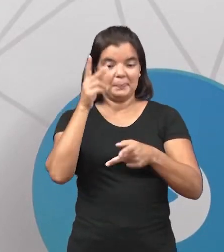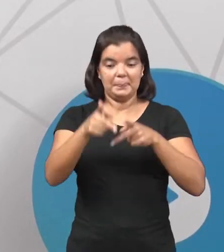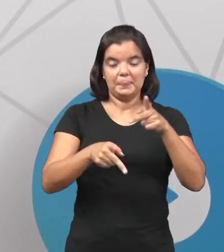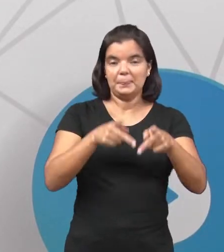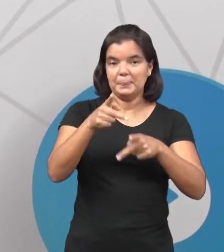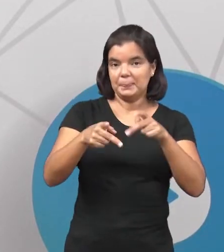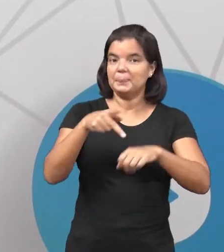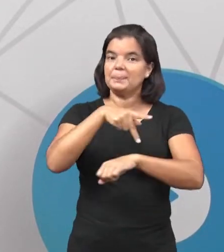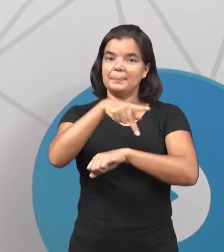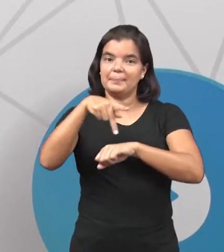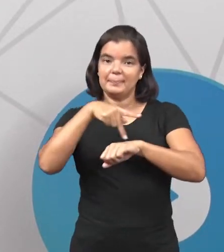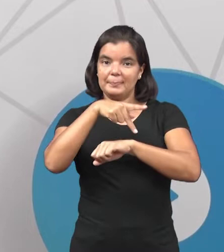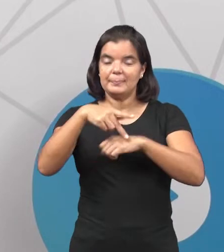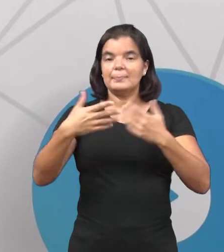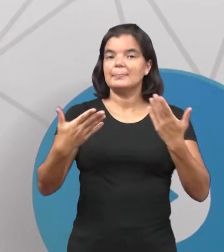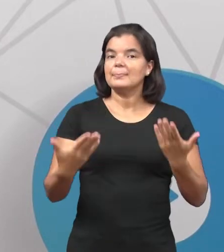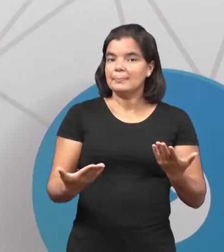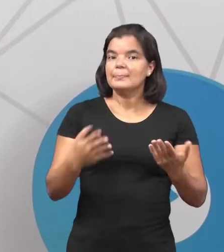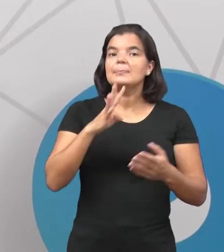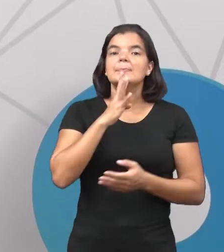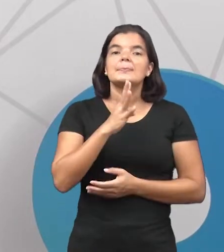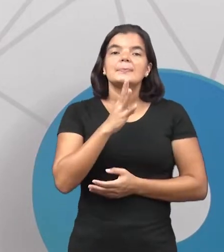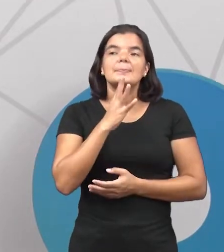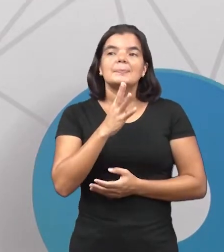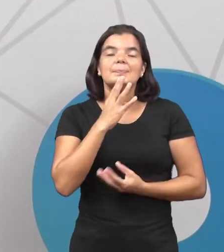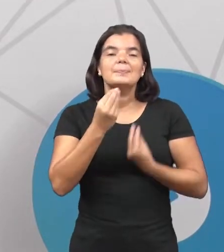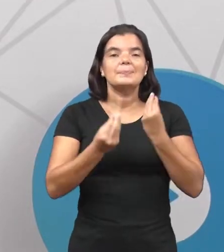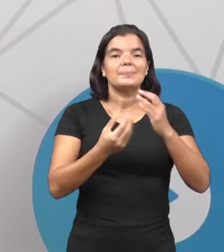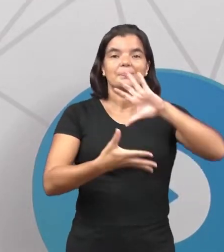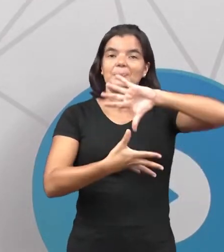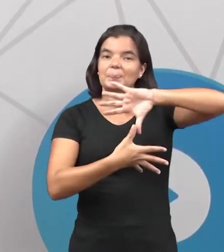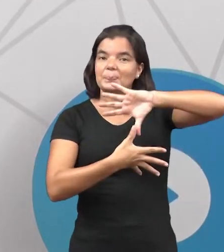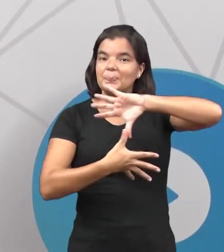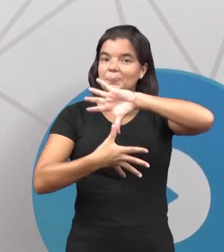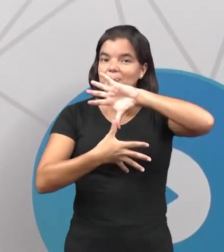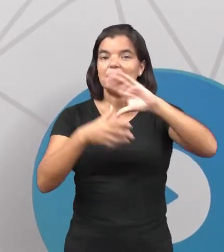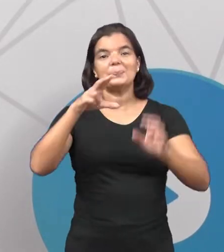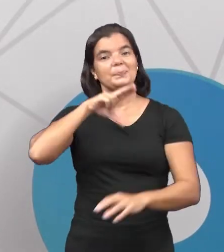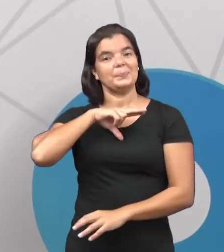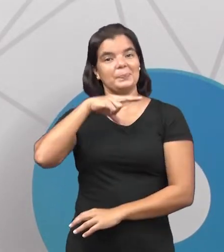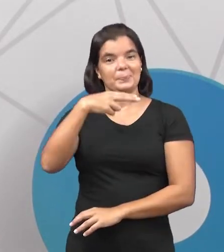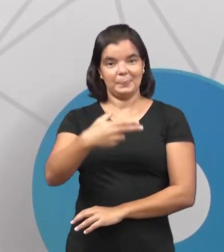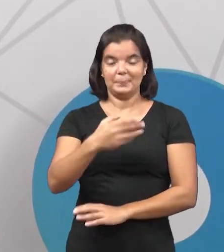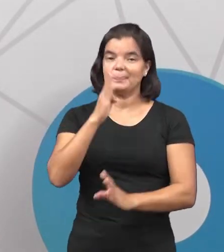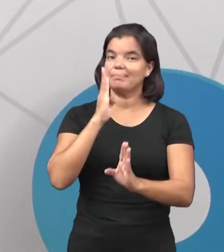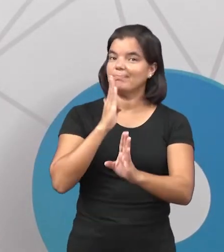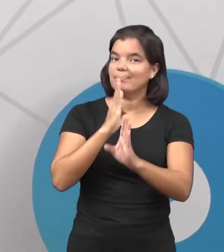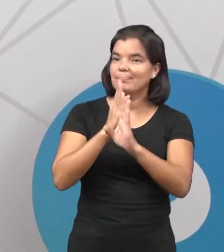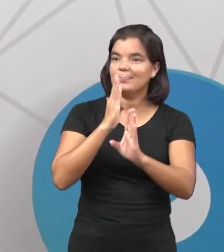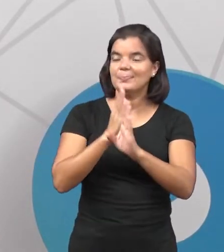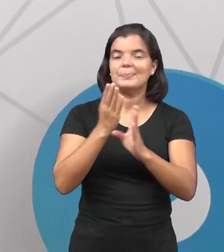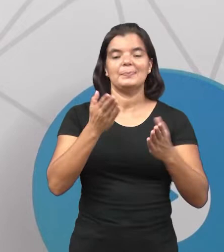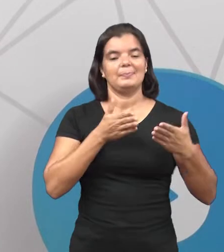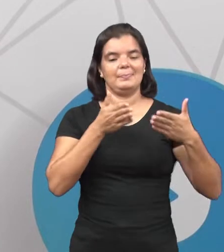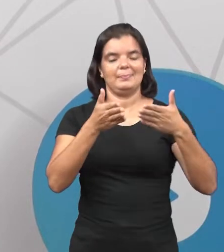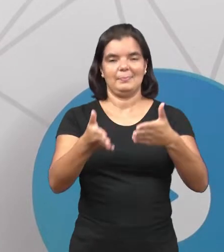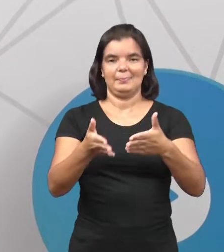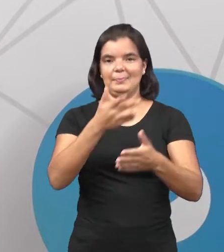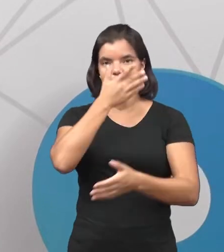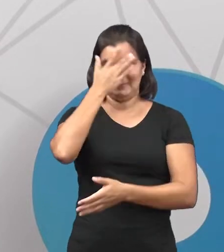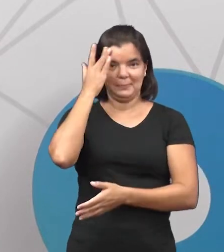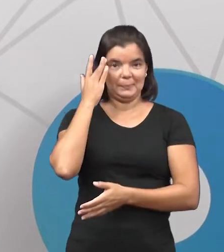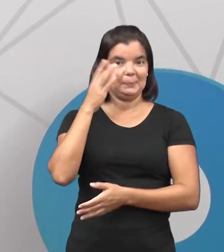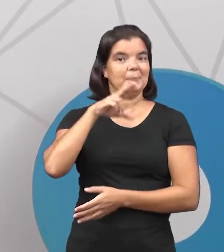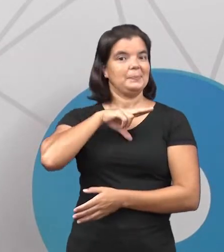no nosso país. Então ficou conhecido como América portuguesa devido a chegada dos